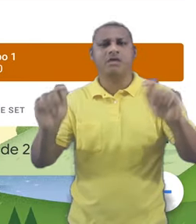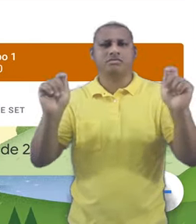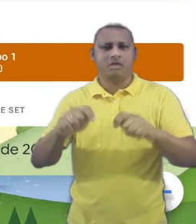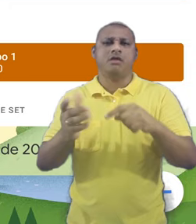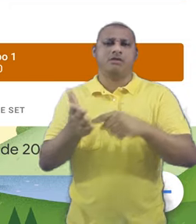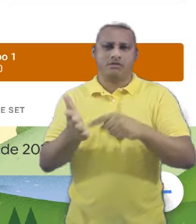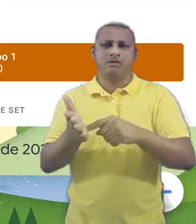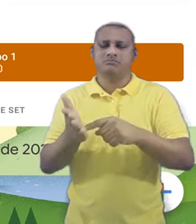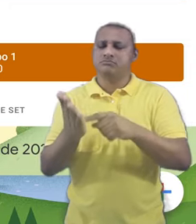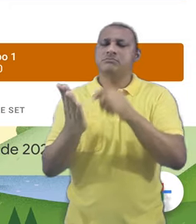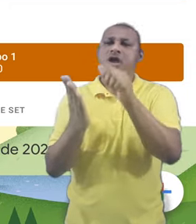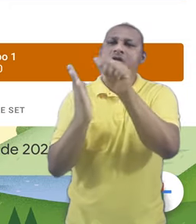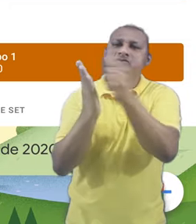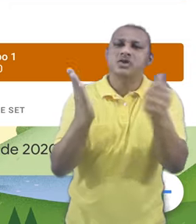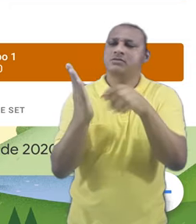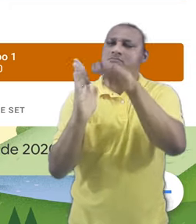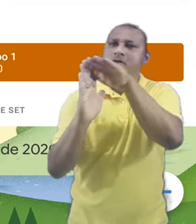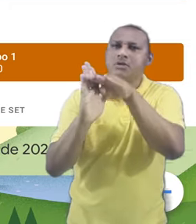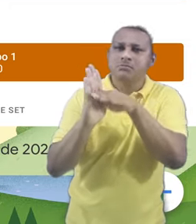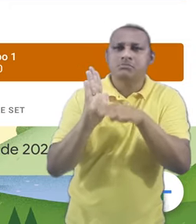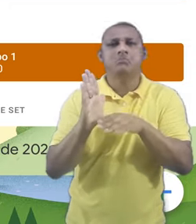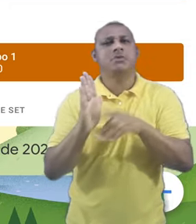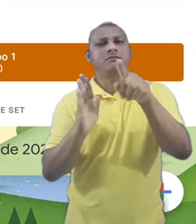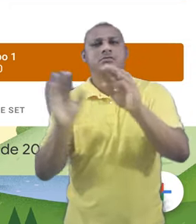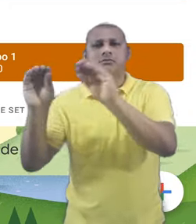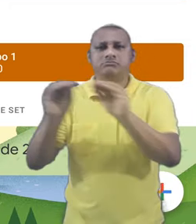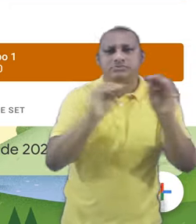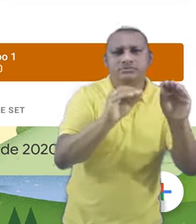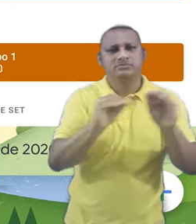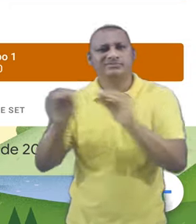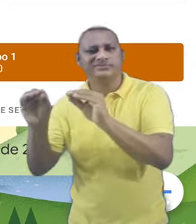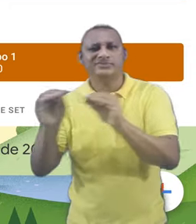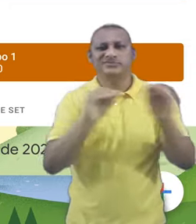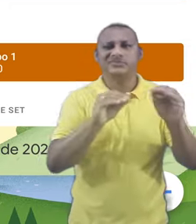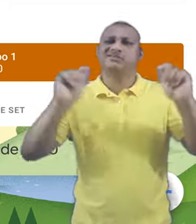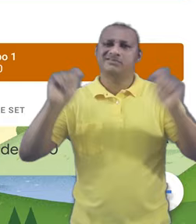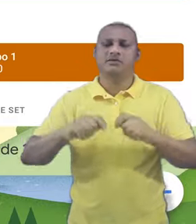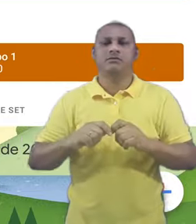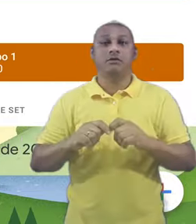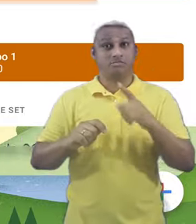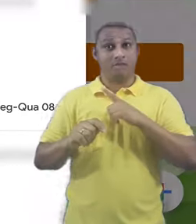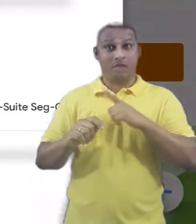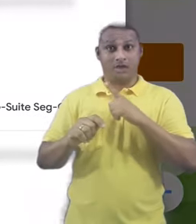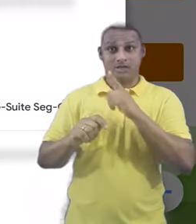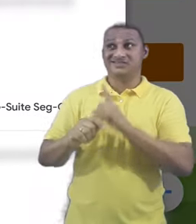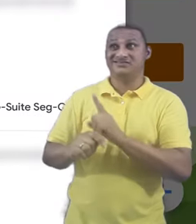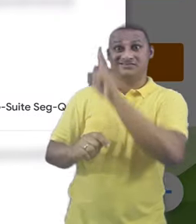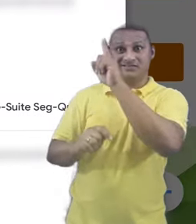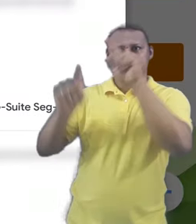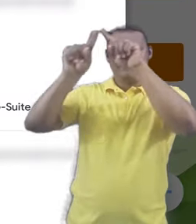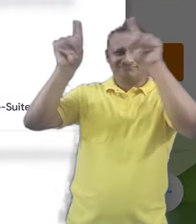quisermos, podemos modificar a visualização da nossa agenda. Clicamos no menu no canto superior